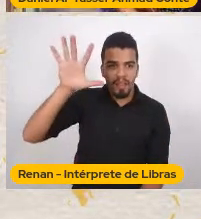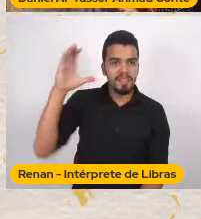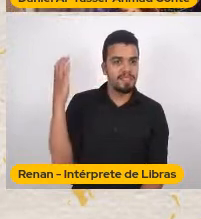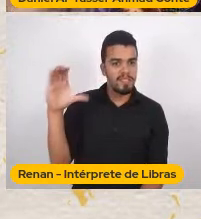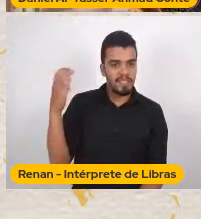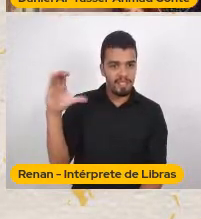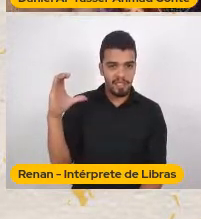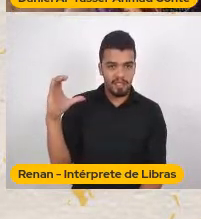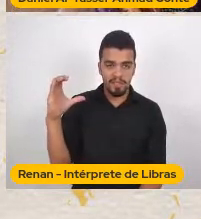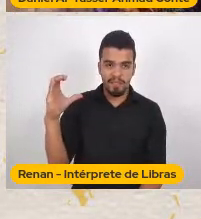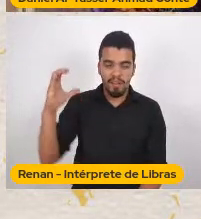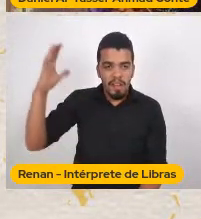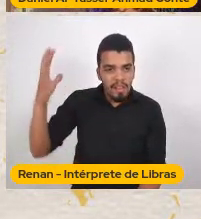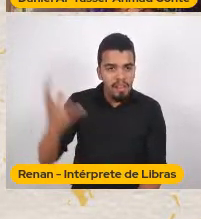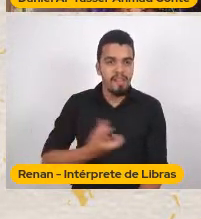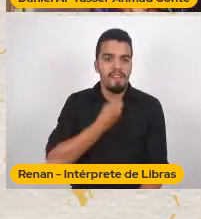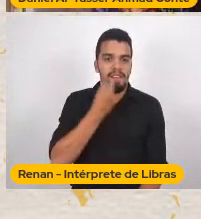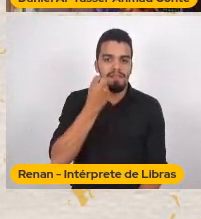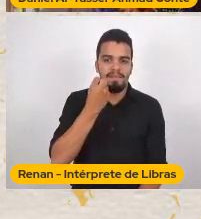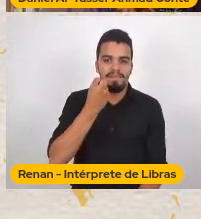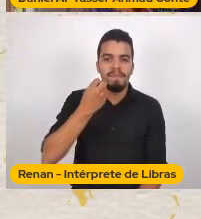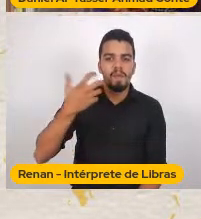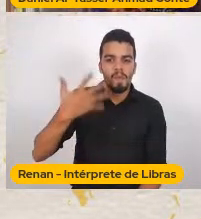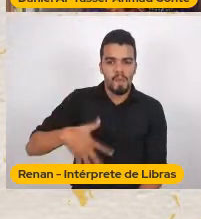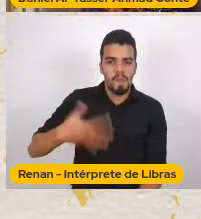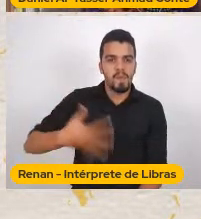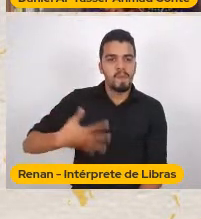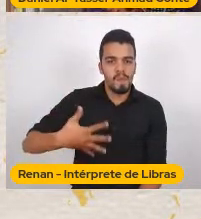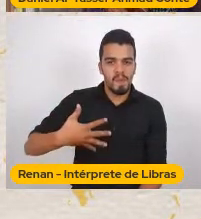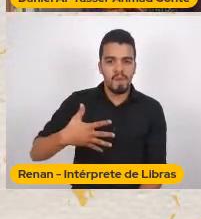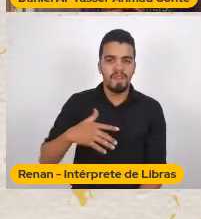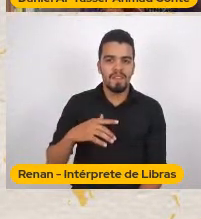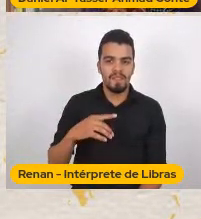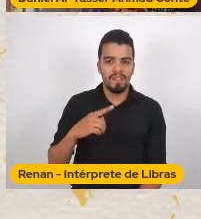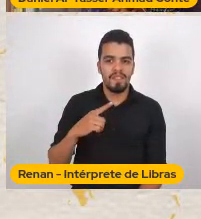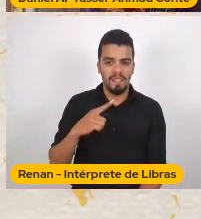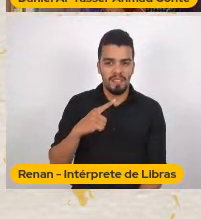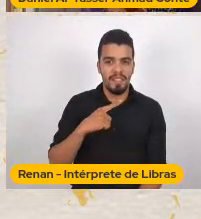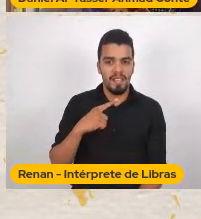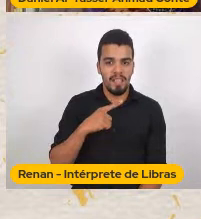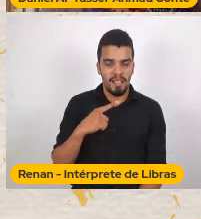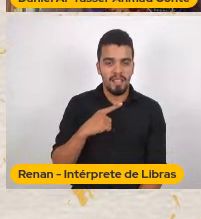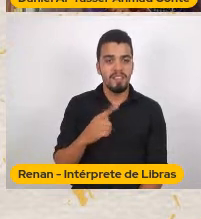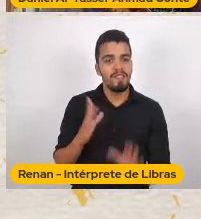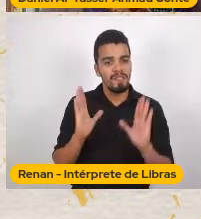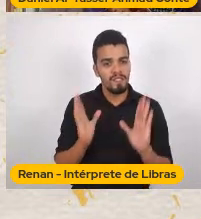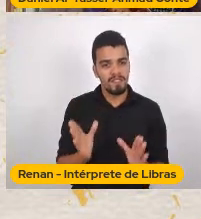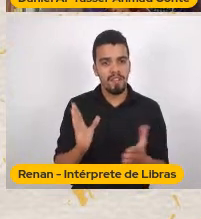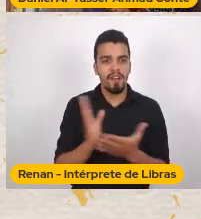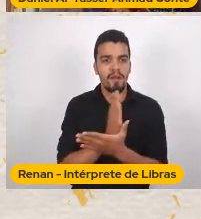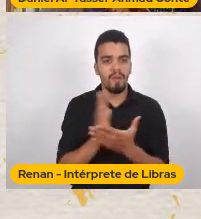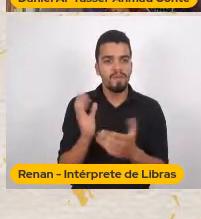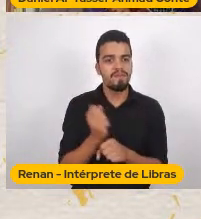chocou E daí tentaram Tentaram Marginalizar Por alguns anos Né E